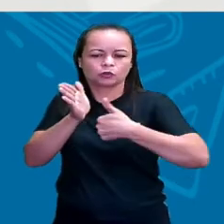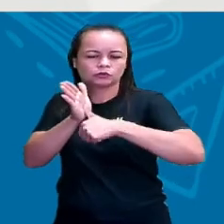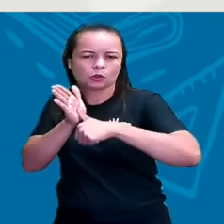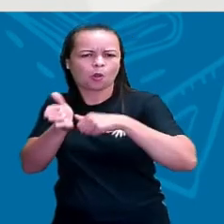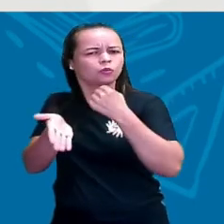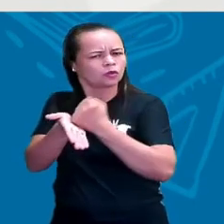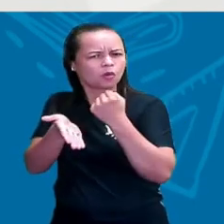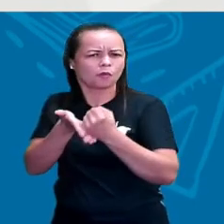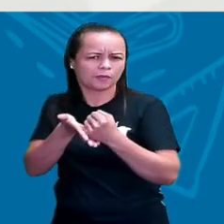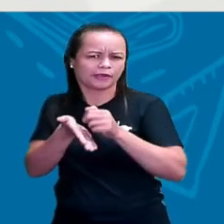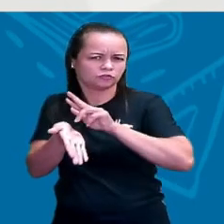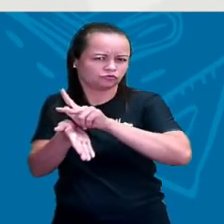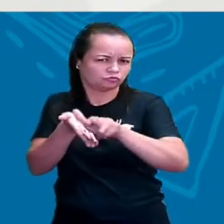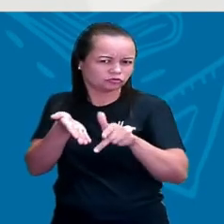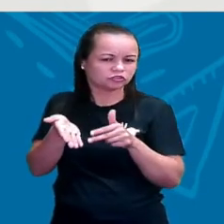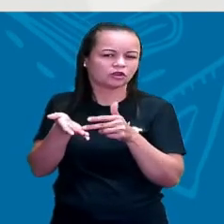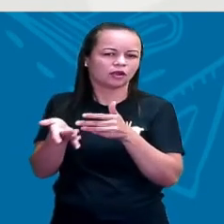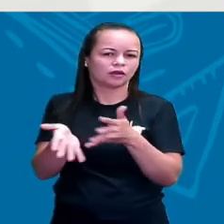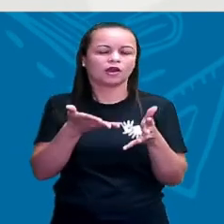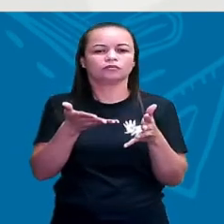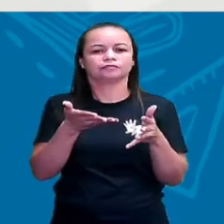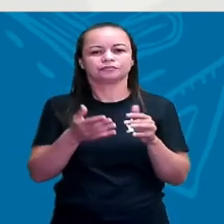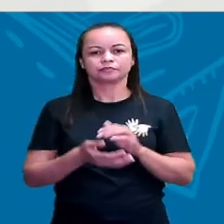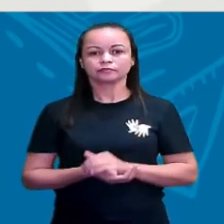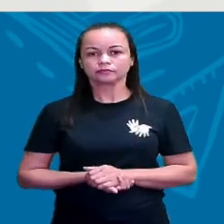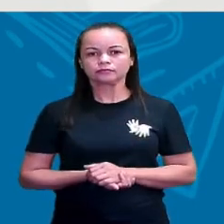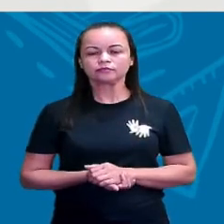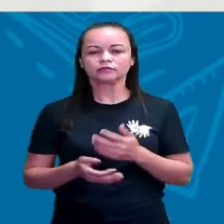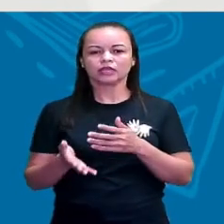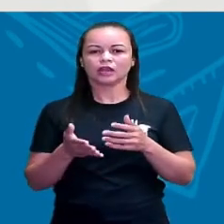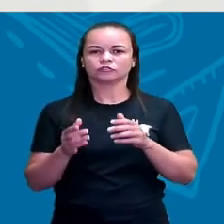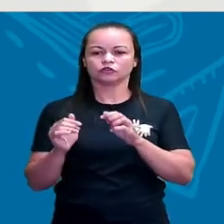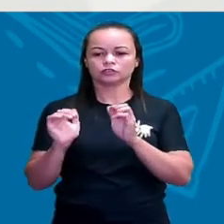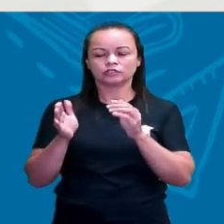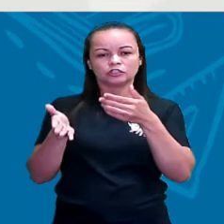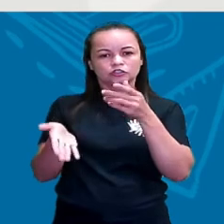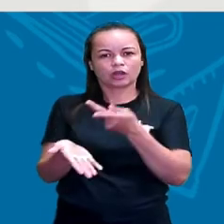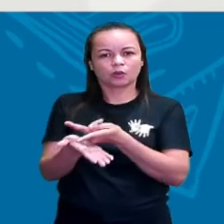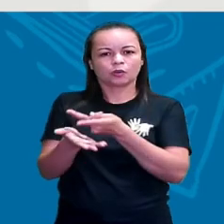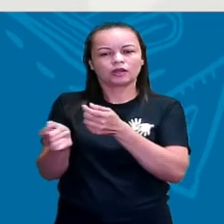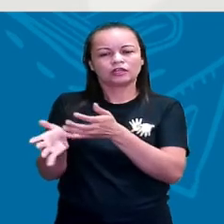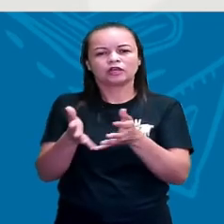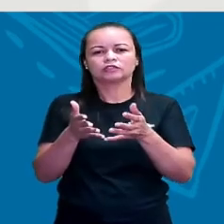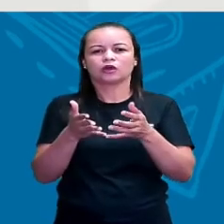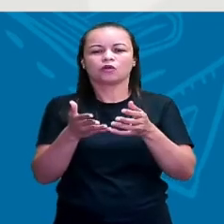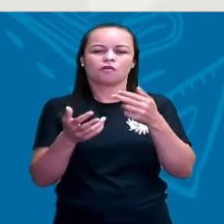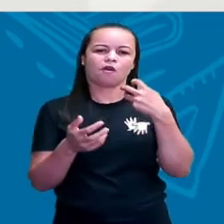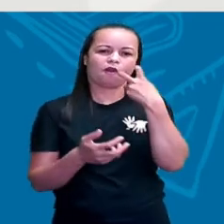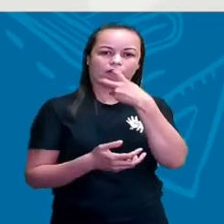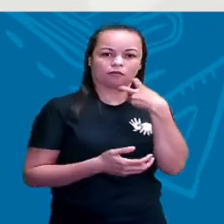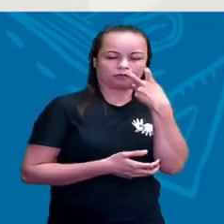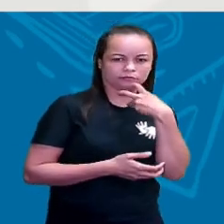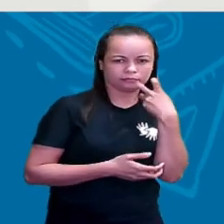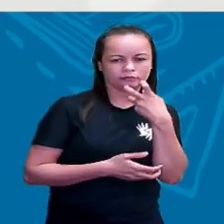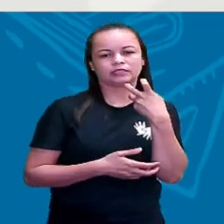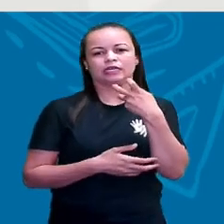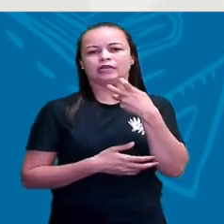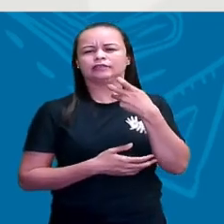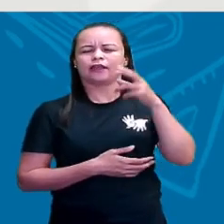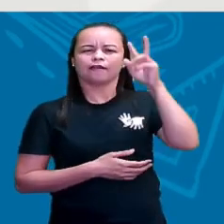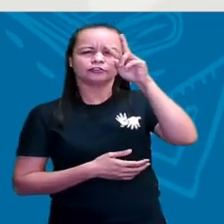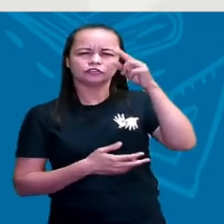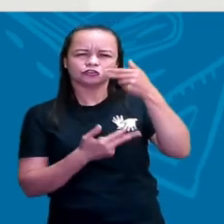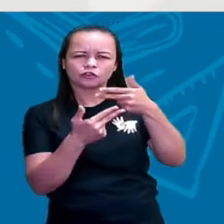documentos. São fontes históricas escritas. As fontes históricas orais, que é as lendas de um determinado povo,